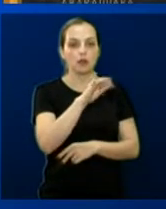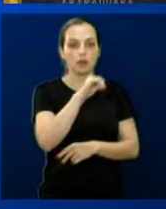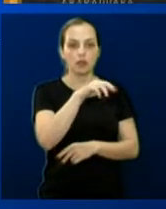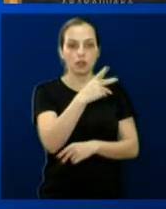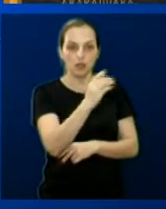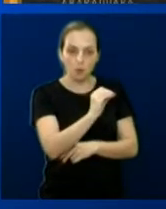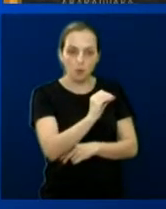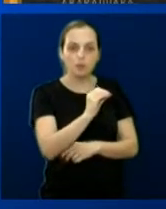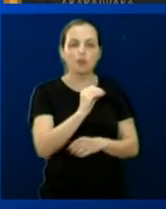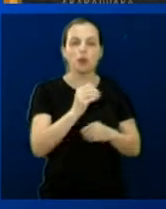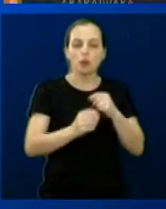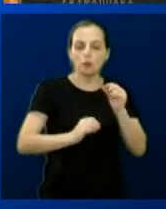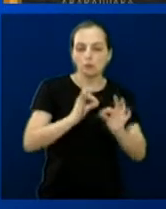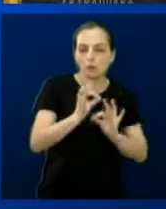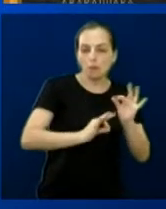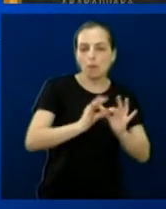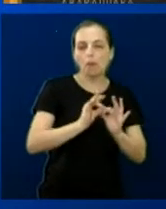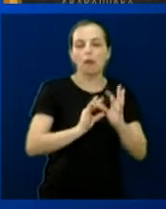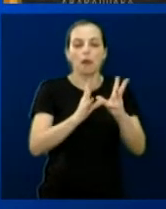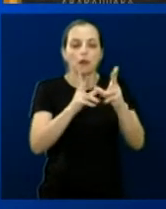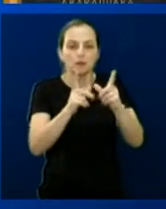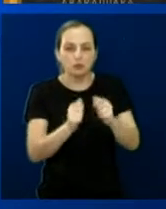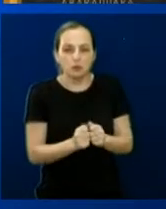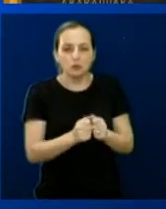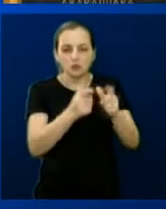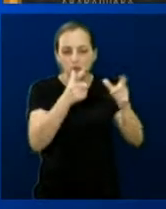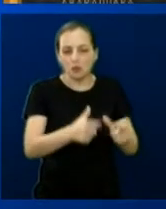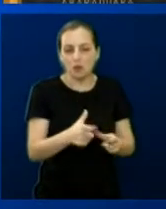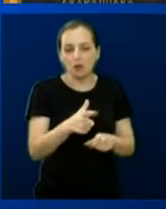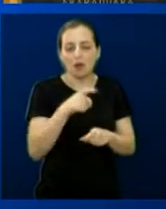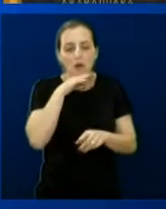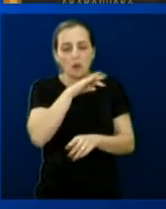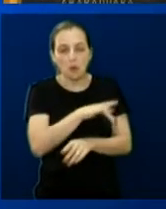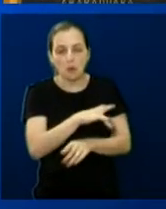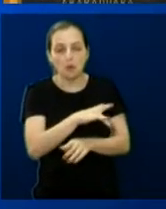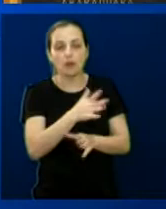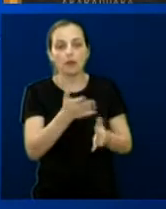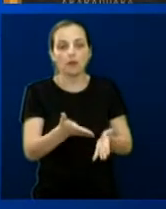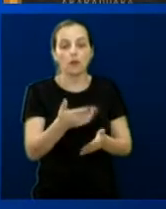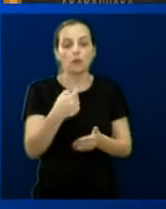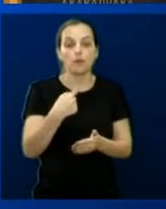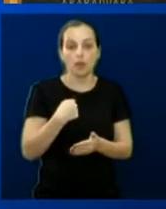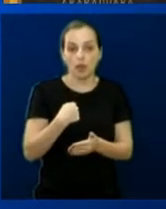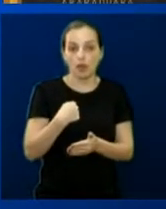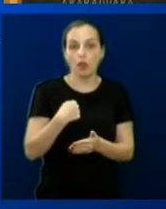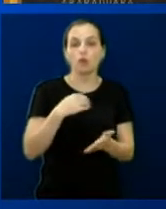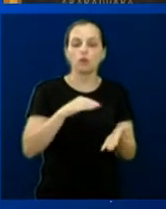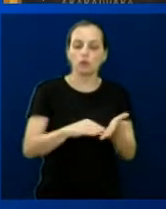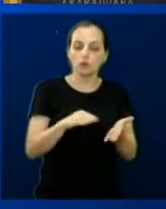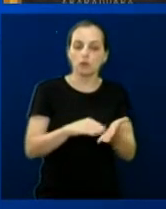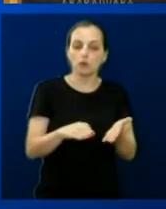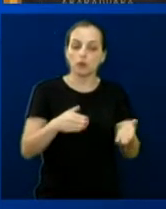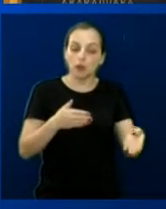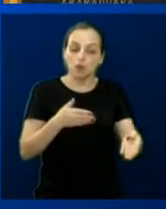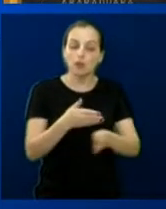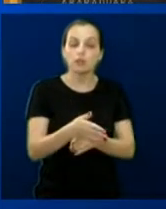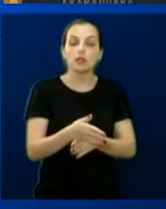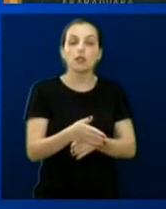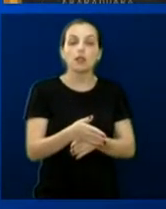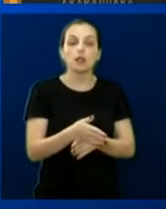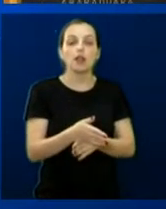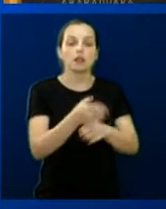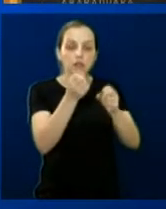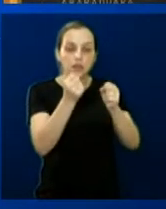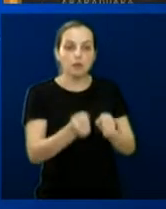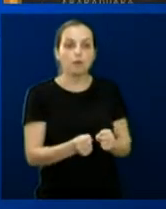e preparar o campo de futebol para o campo de beisebol. Então, eu e Dicão ficamos de visitar o campo de beisebol mais próximo para ver a